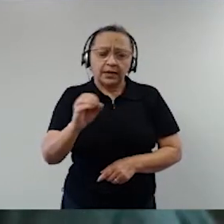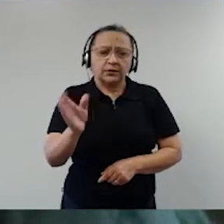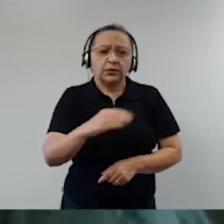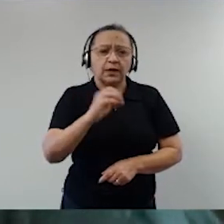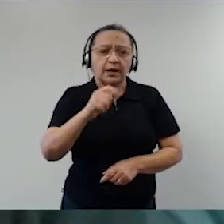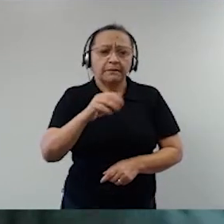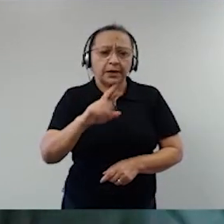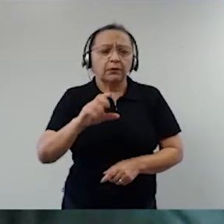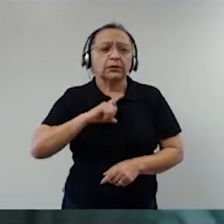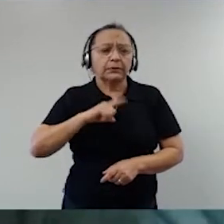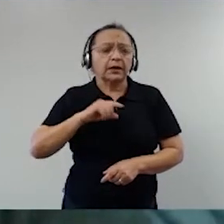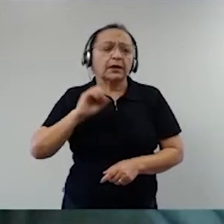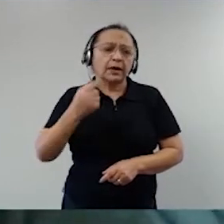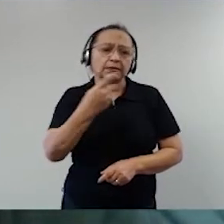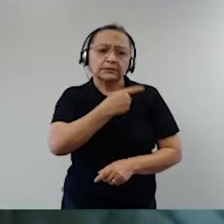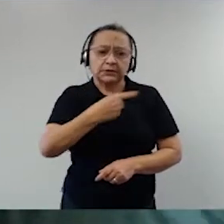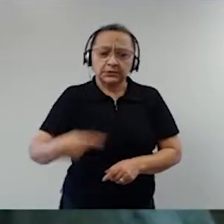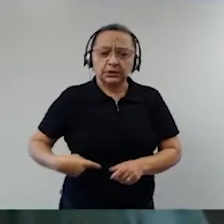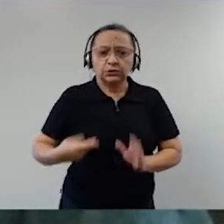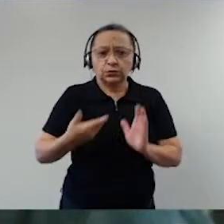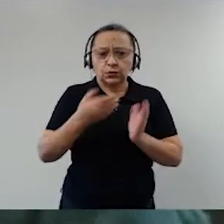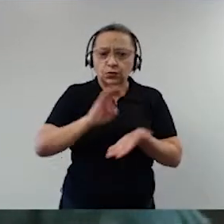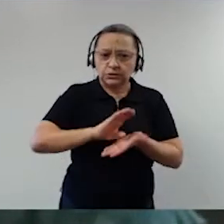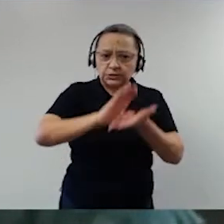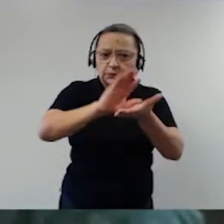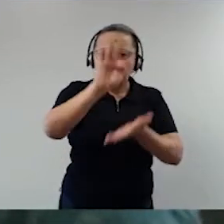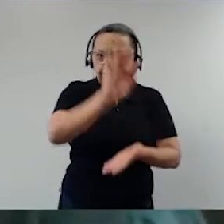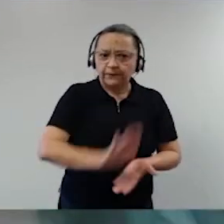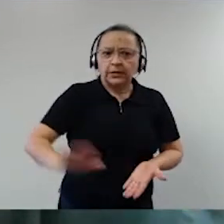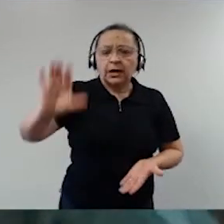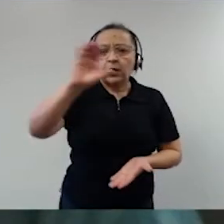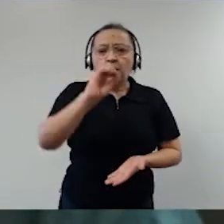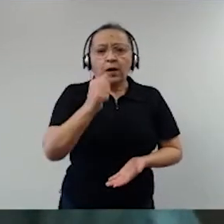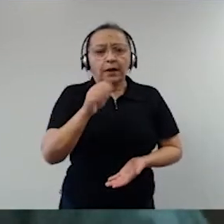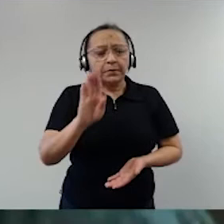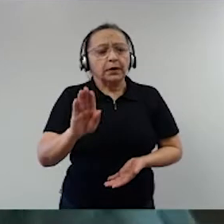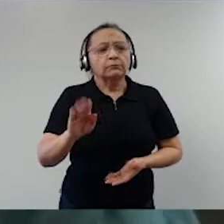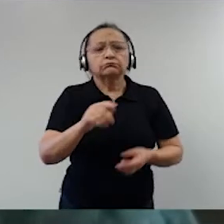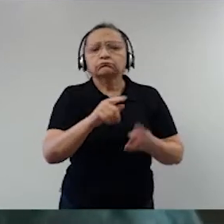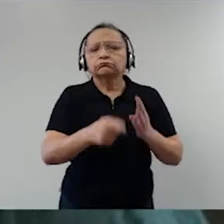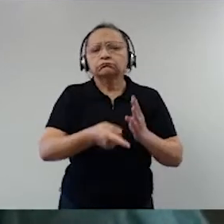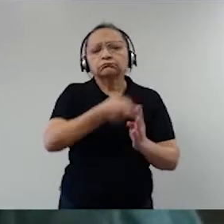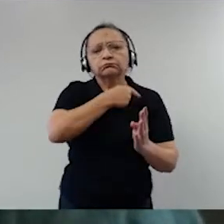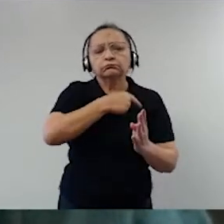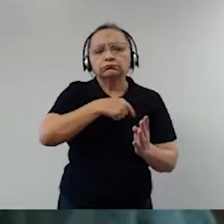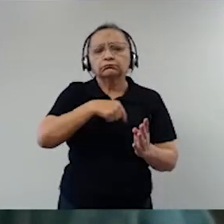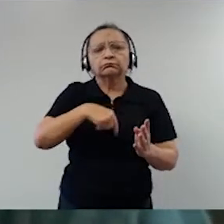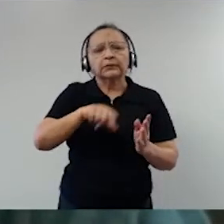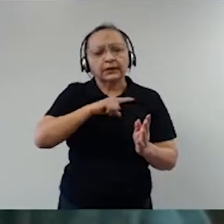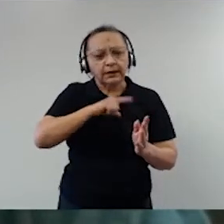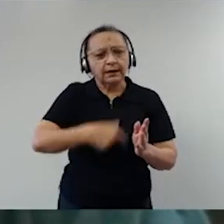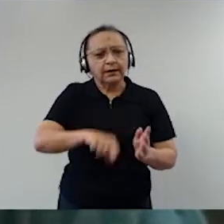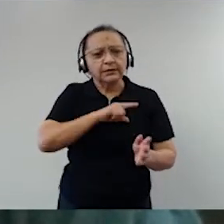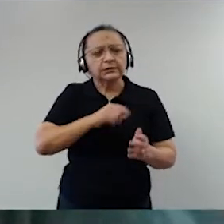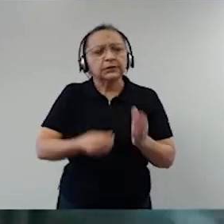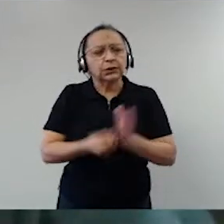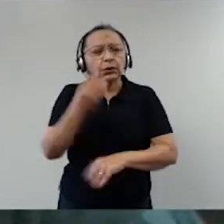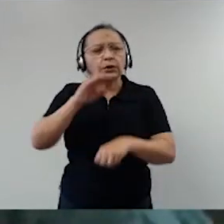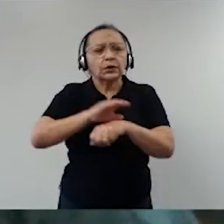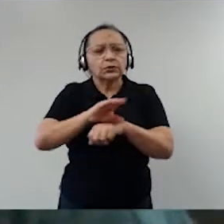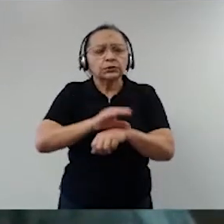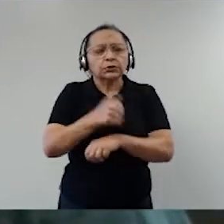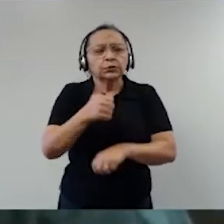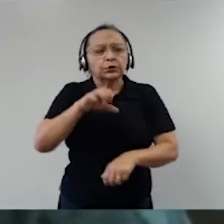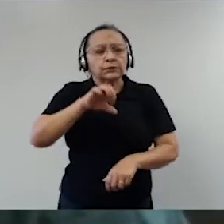E, dos quatro títulos que tinha a Constituição anterior, criou-se, na Constituição de 88, oito